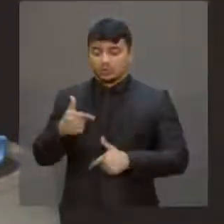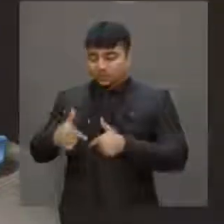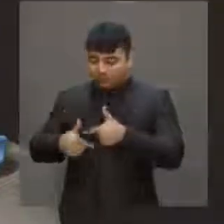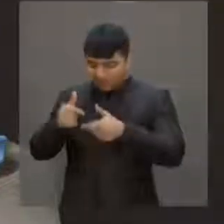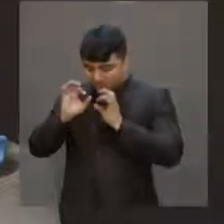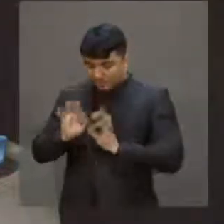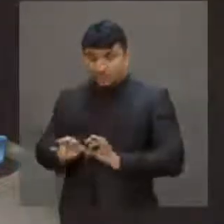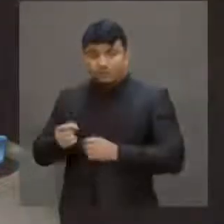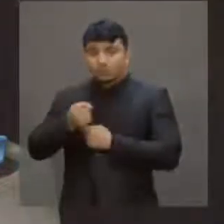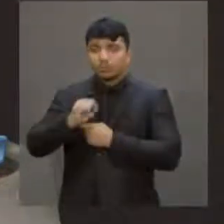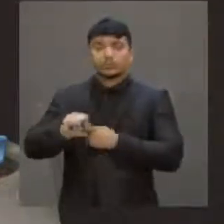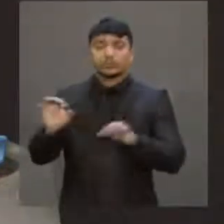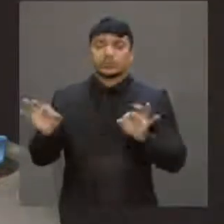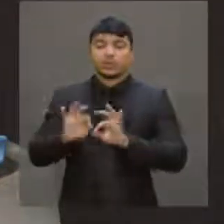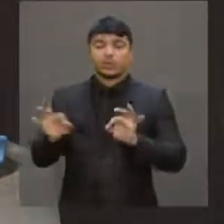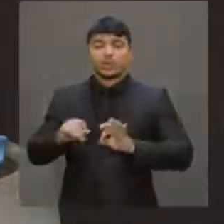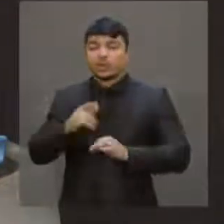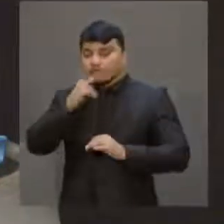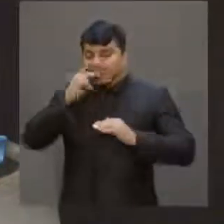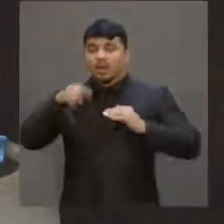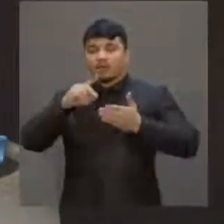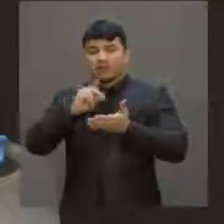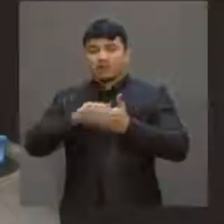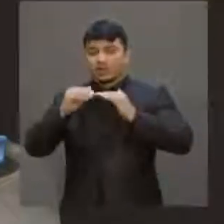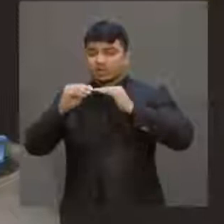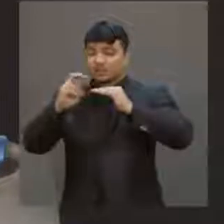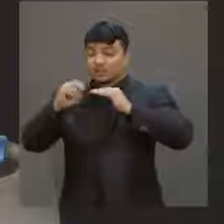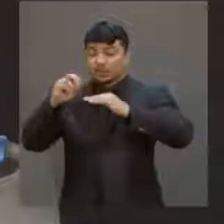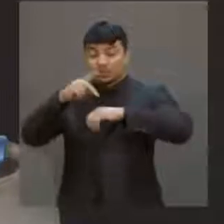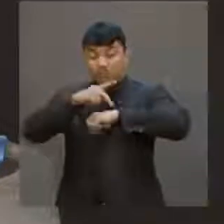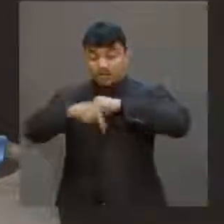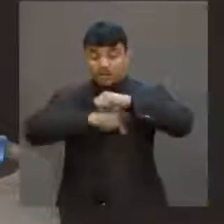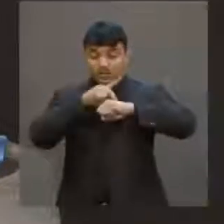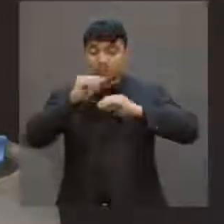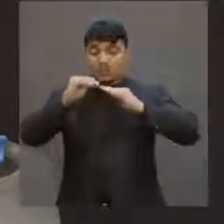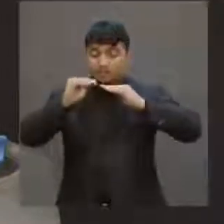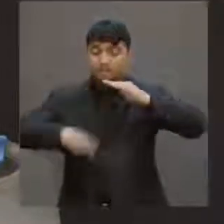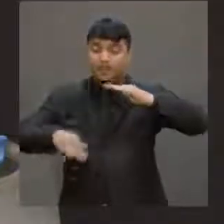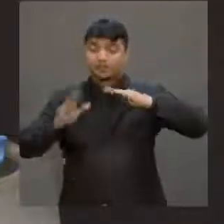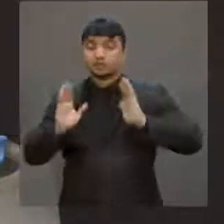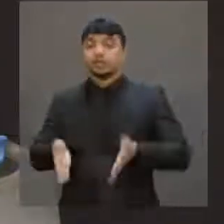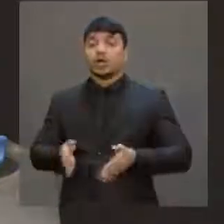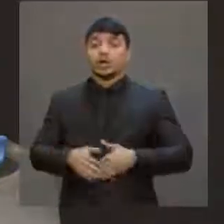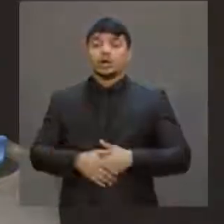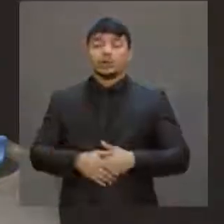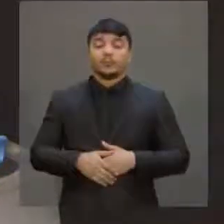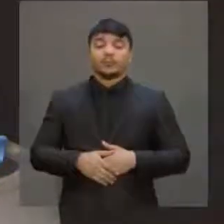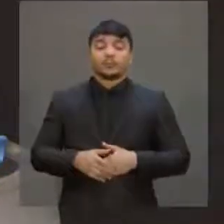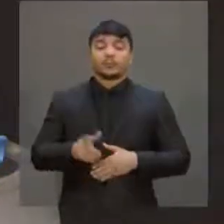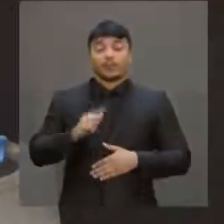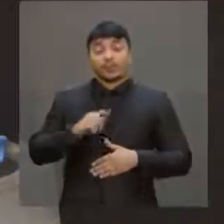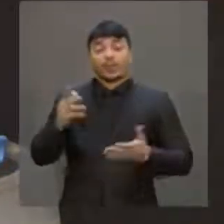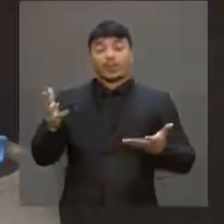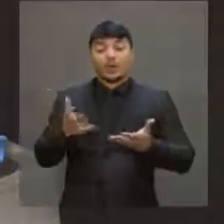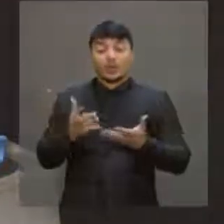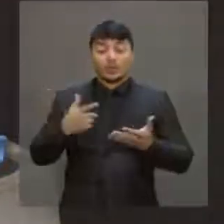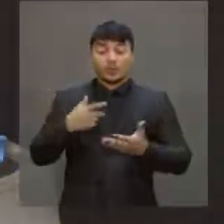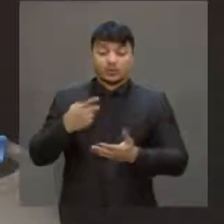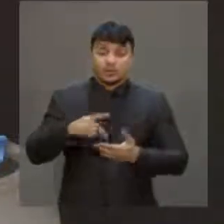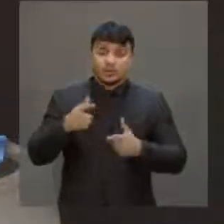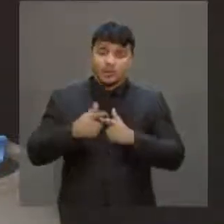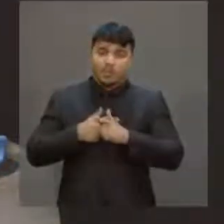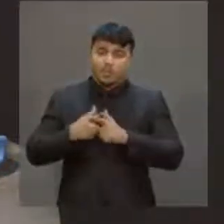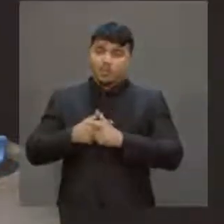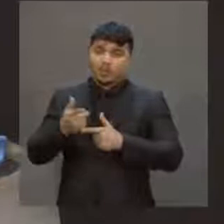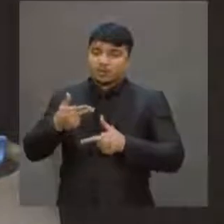trabalho protegido, era abaixo dos 50 países que melhor proteger o seu mercado de trabalho. O nosso problema